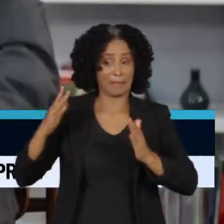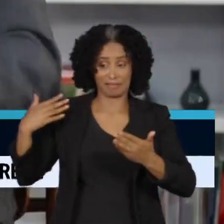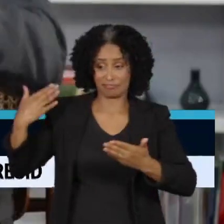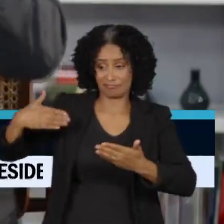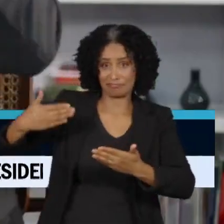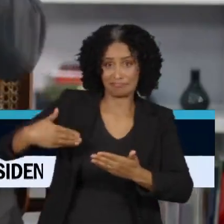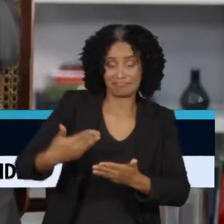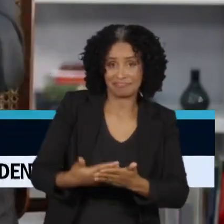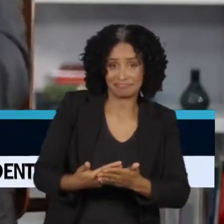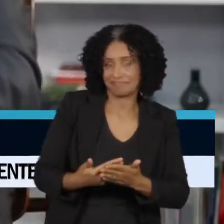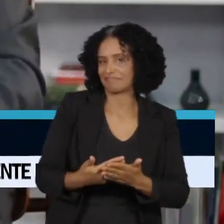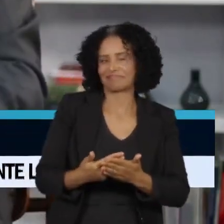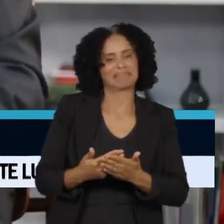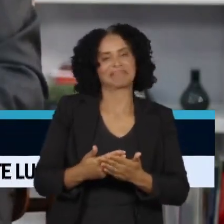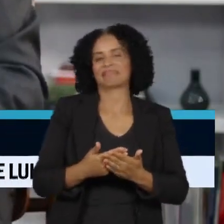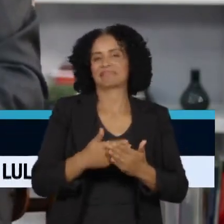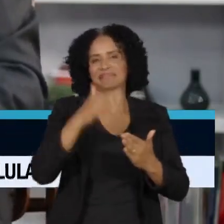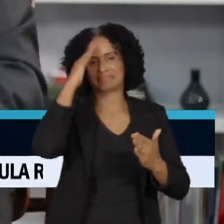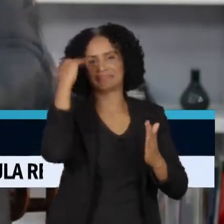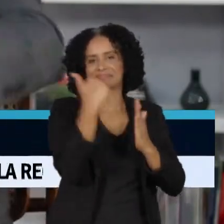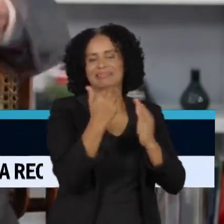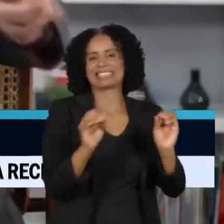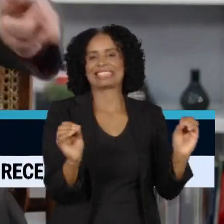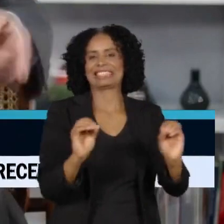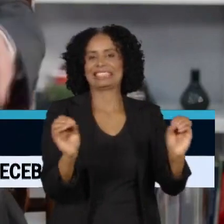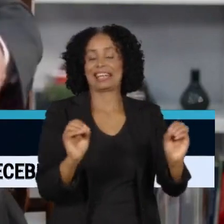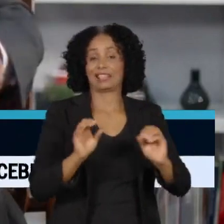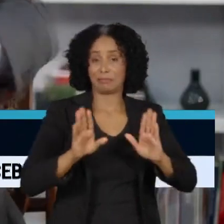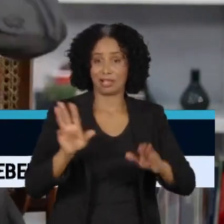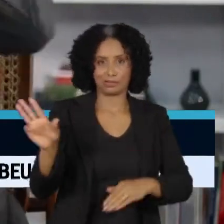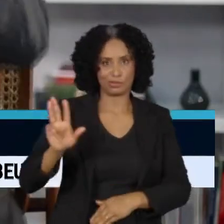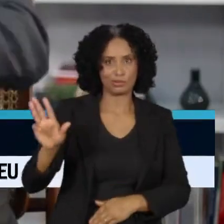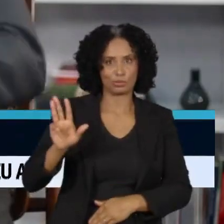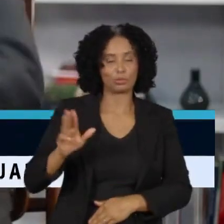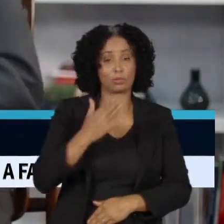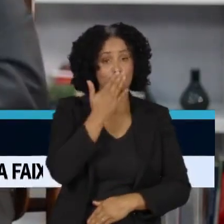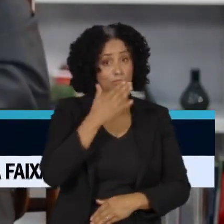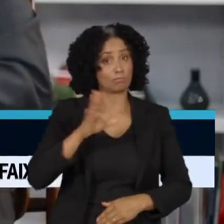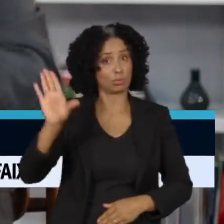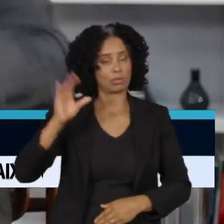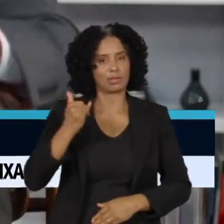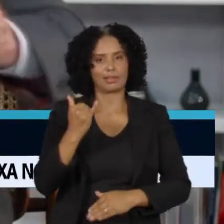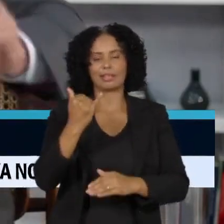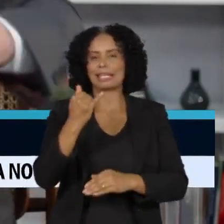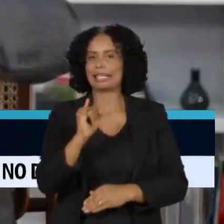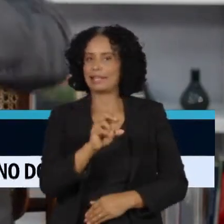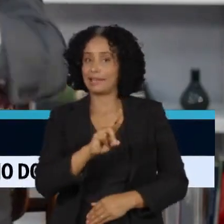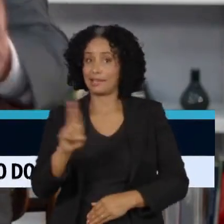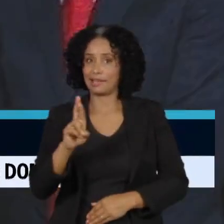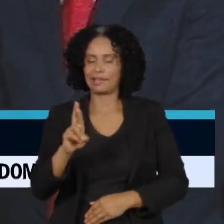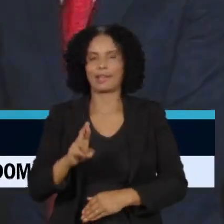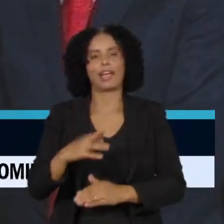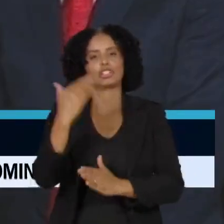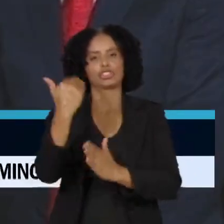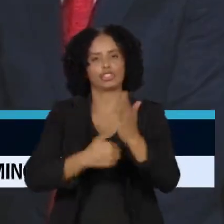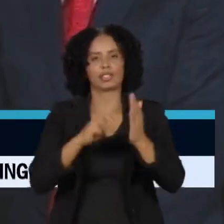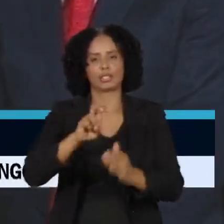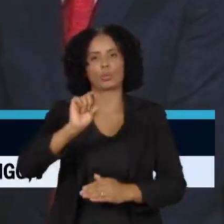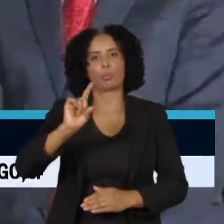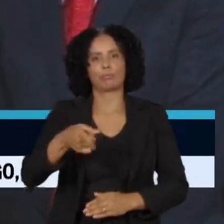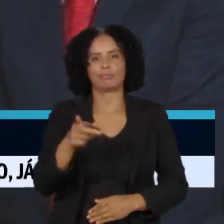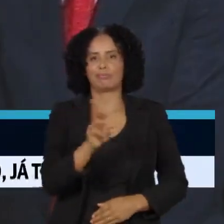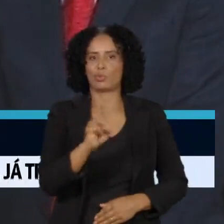do papel. O atual, Luiz Inácio Lula da Silva, prometeu isenção até R$ 5 mil. O